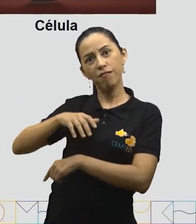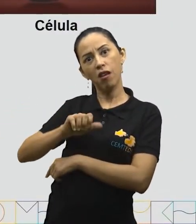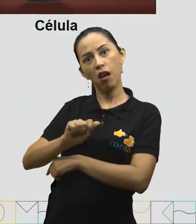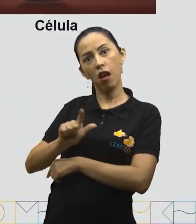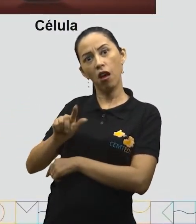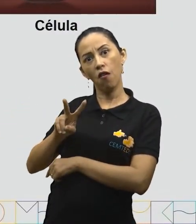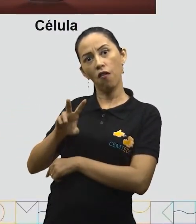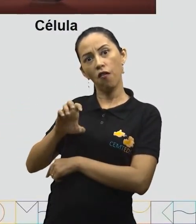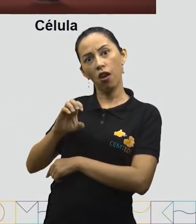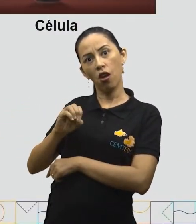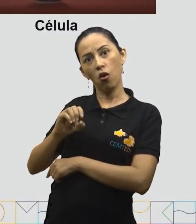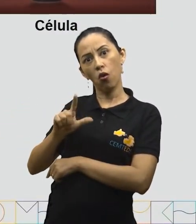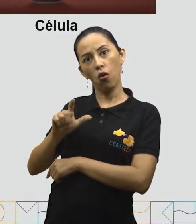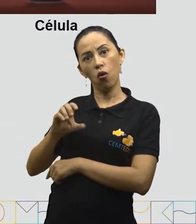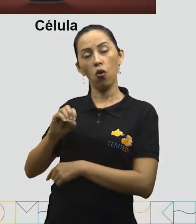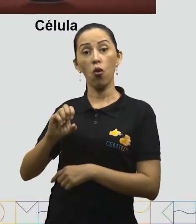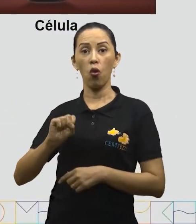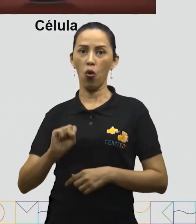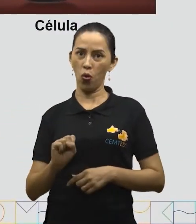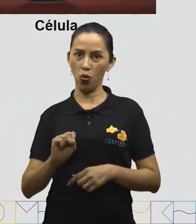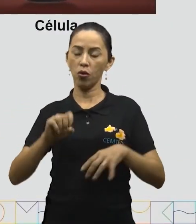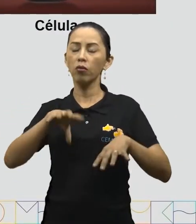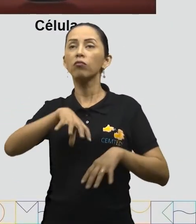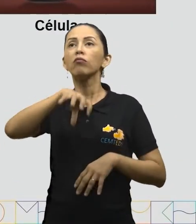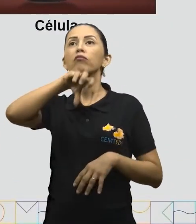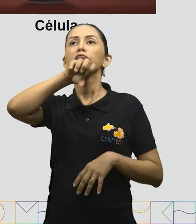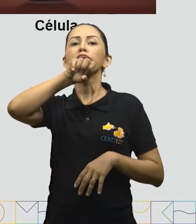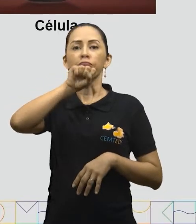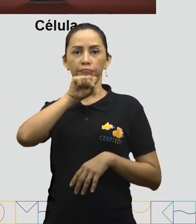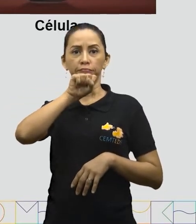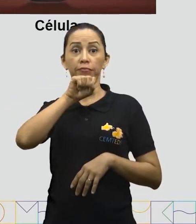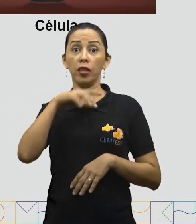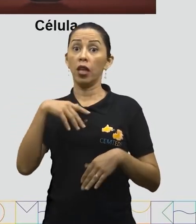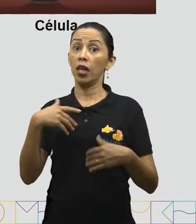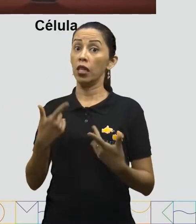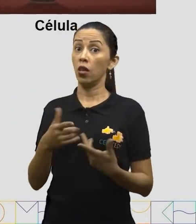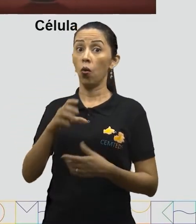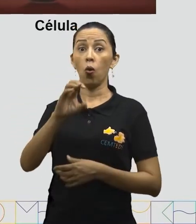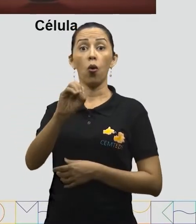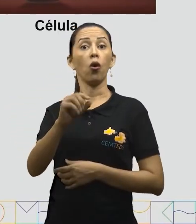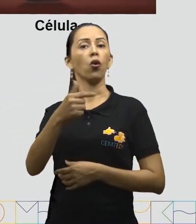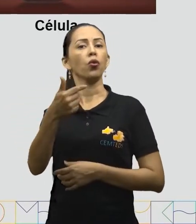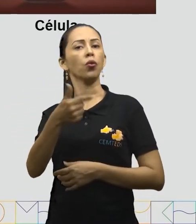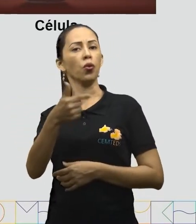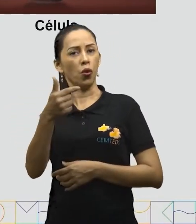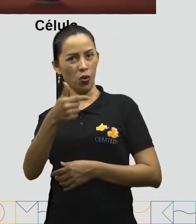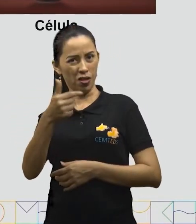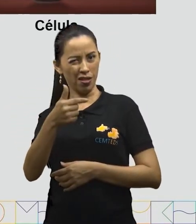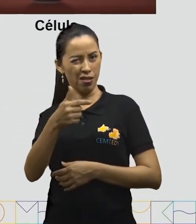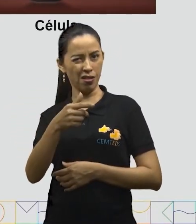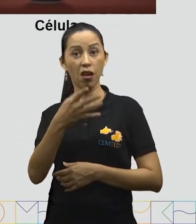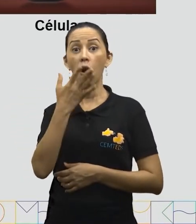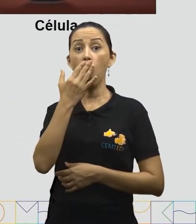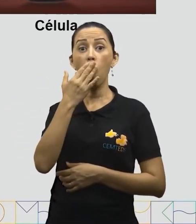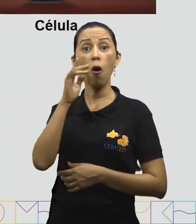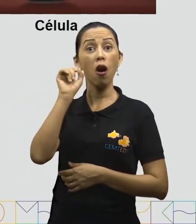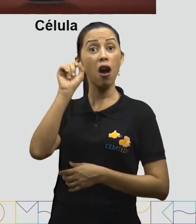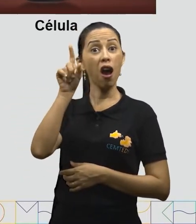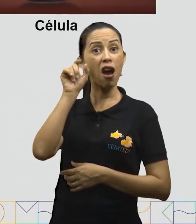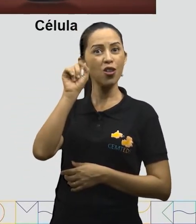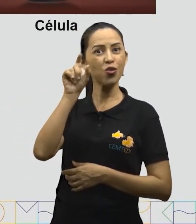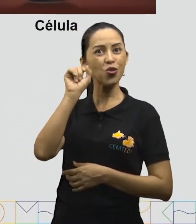Perceba, o gás oxigênio, representado pelo desenho azul, entrar no corpo humano pela